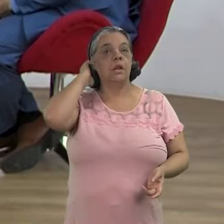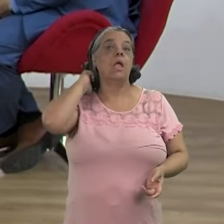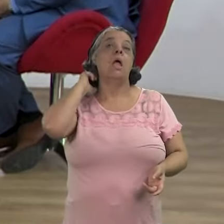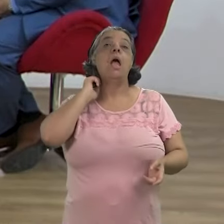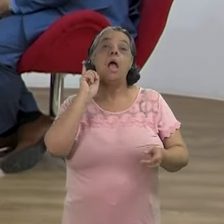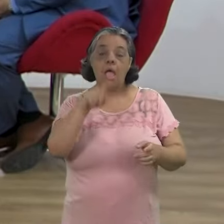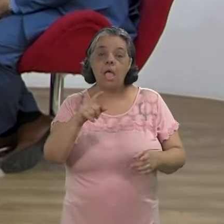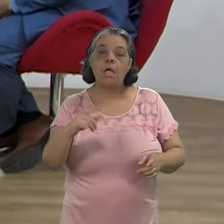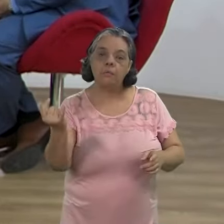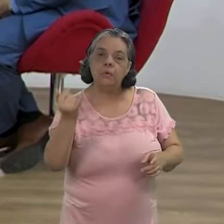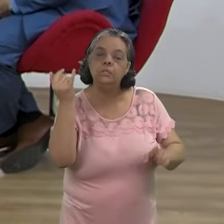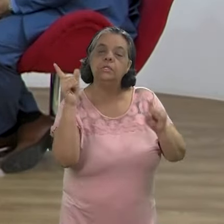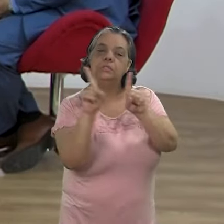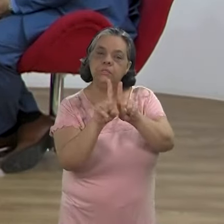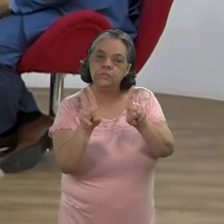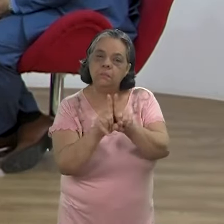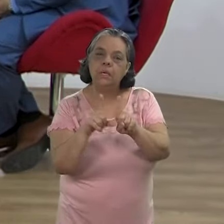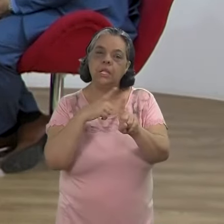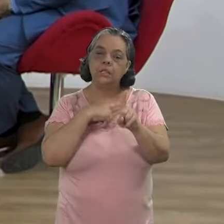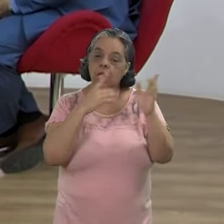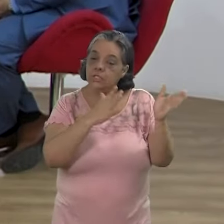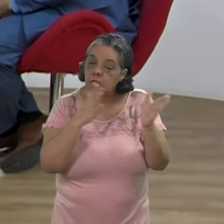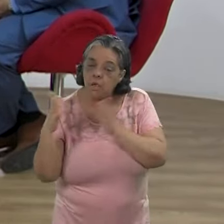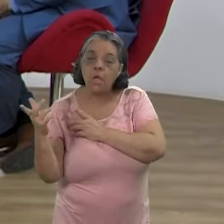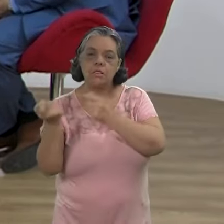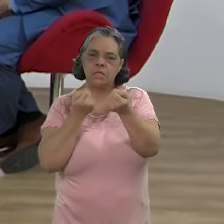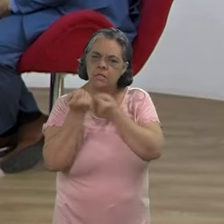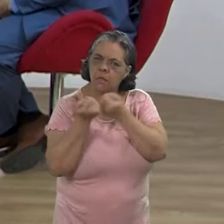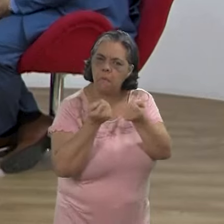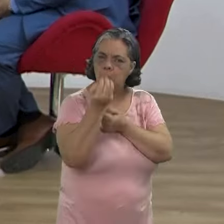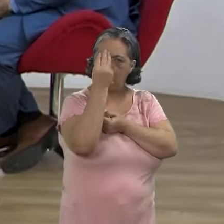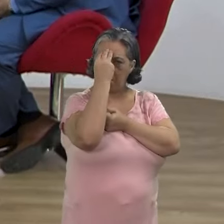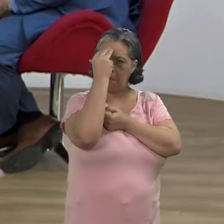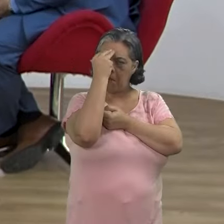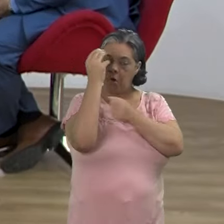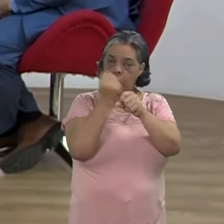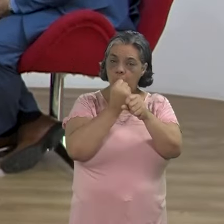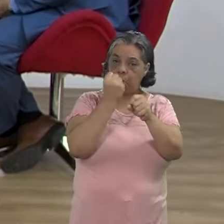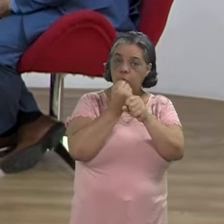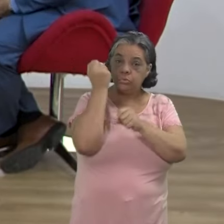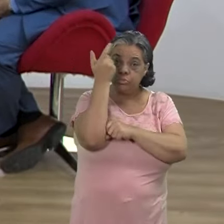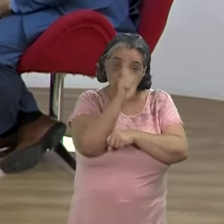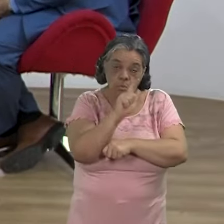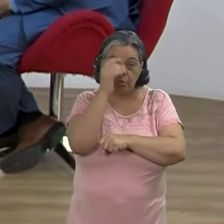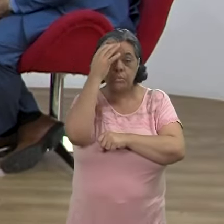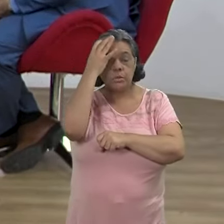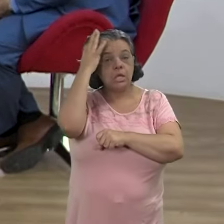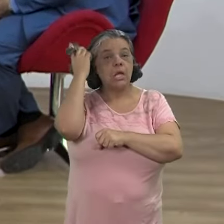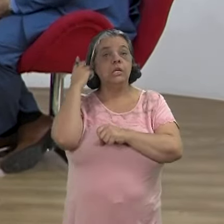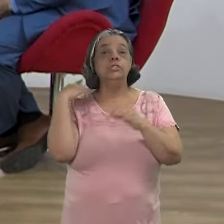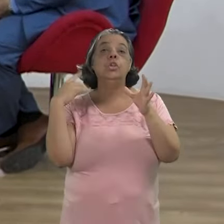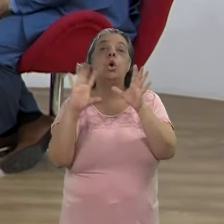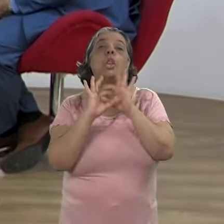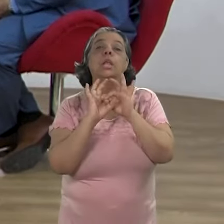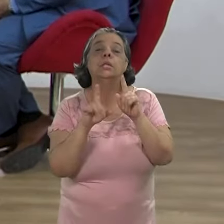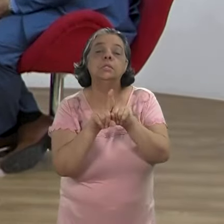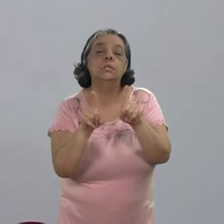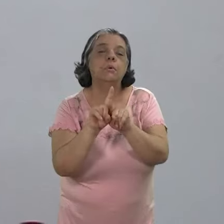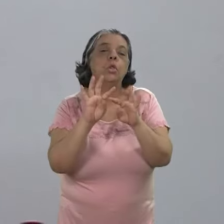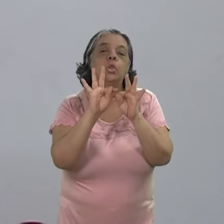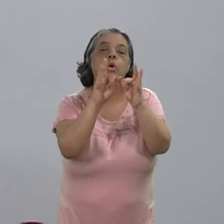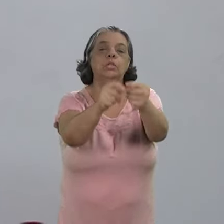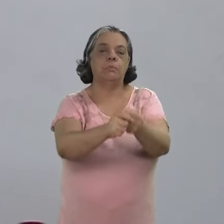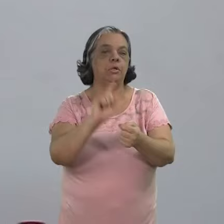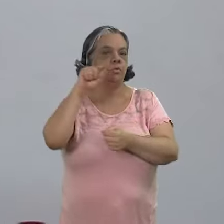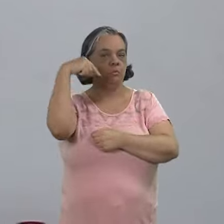Ah, então, é importante também a gente ter esses espaços de revistência da memória, né? Que constroem uma outra narrativa. Isso se conecta